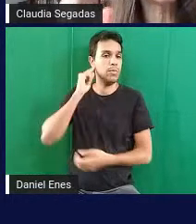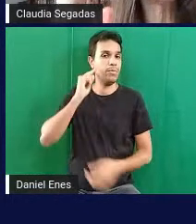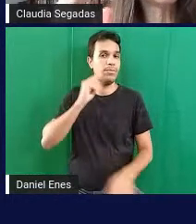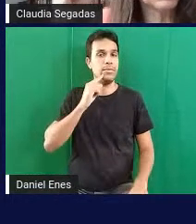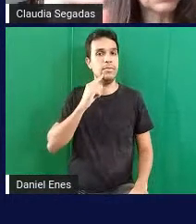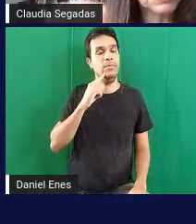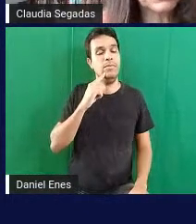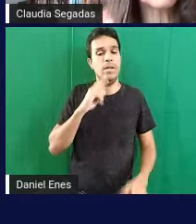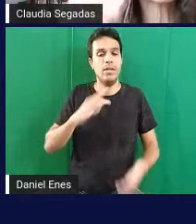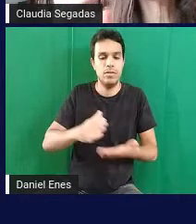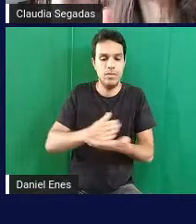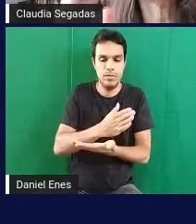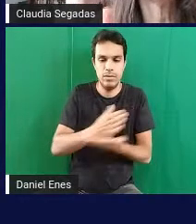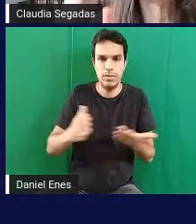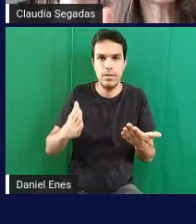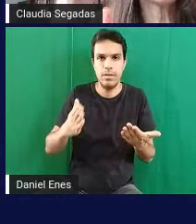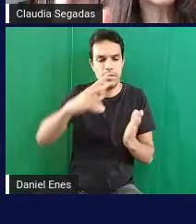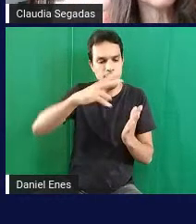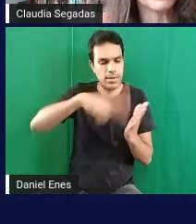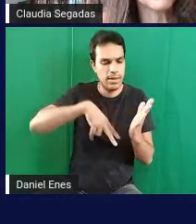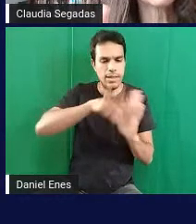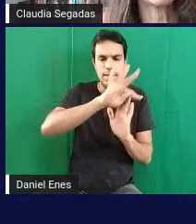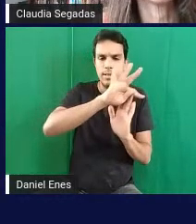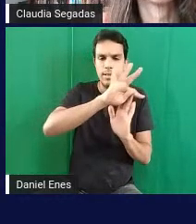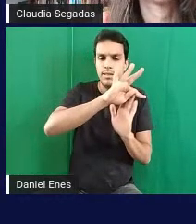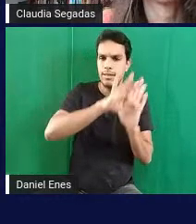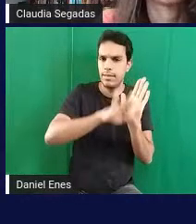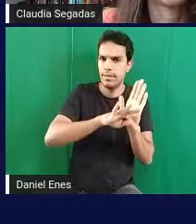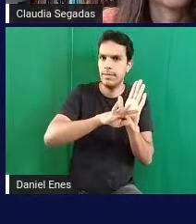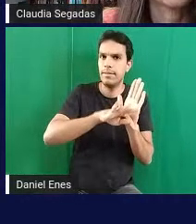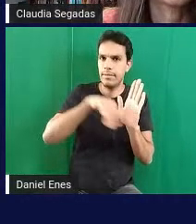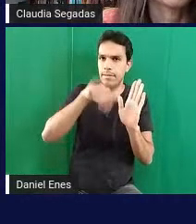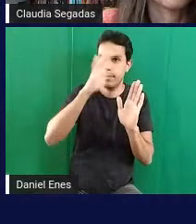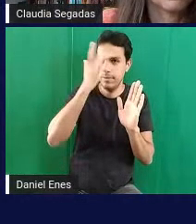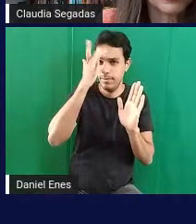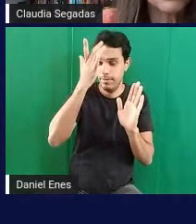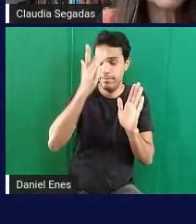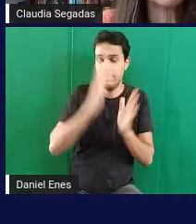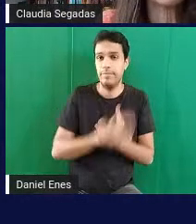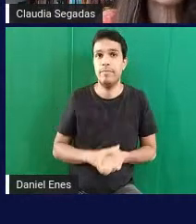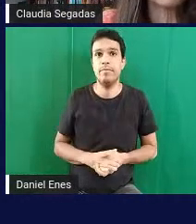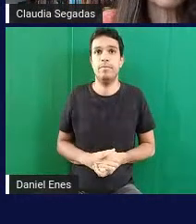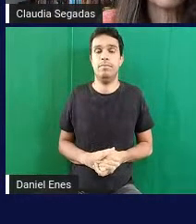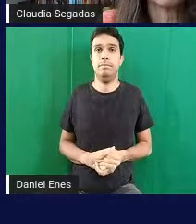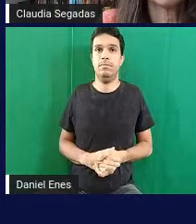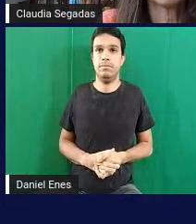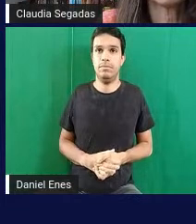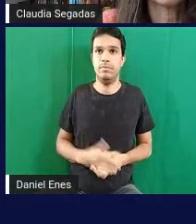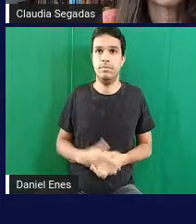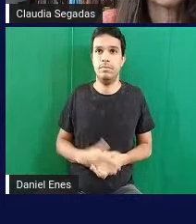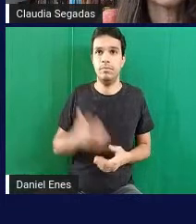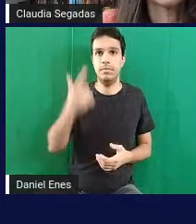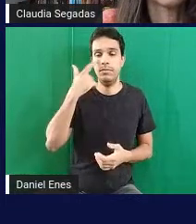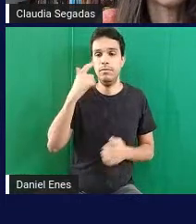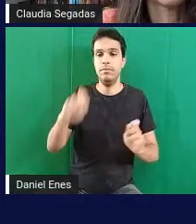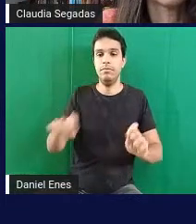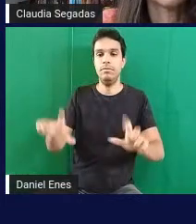separação a leitura do texto fica mais fácil pode botar a próxima aí